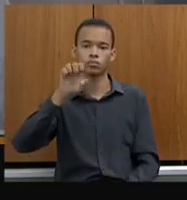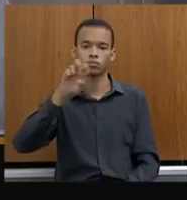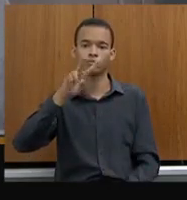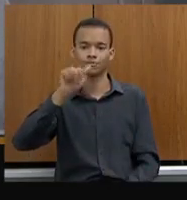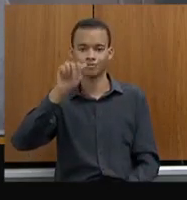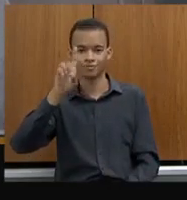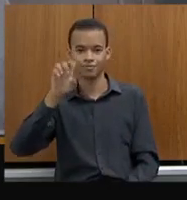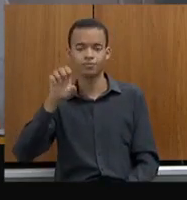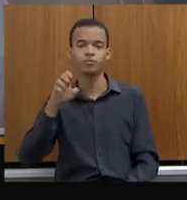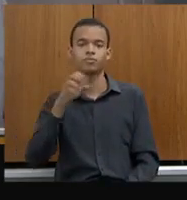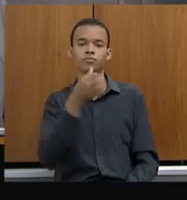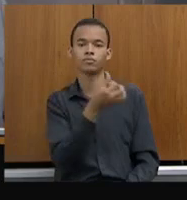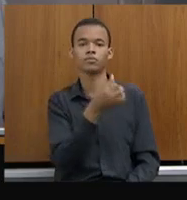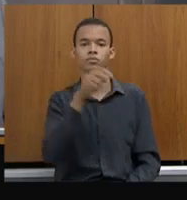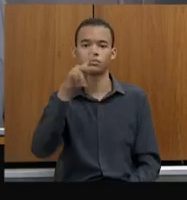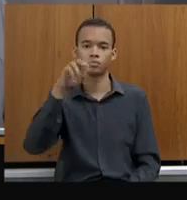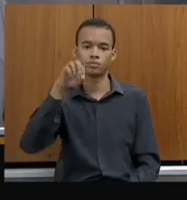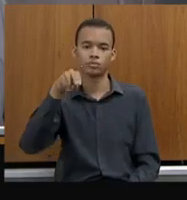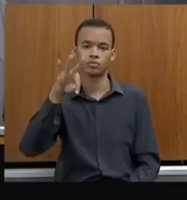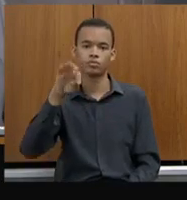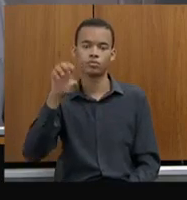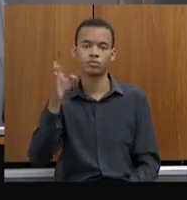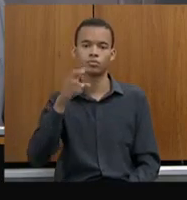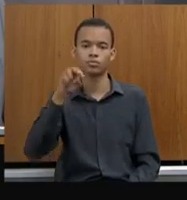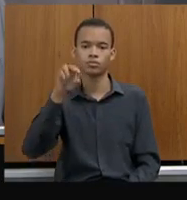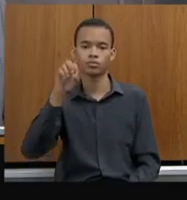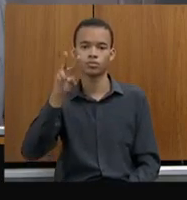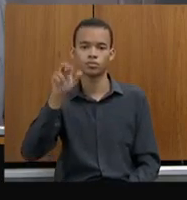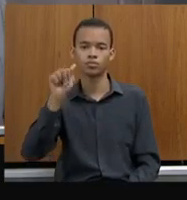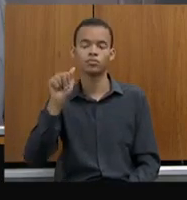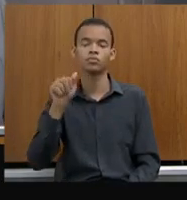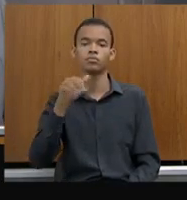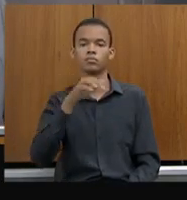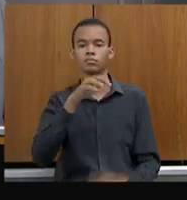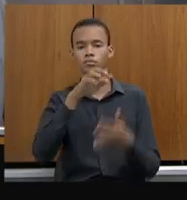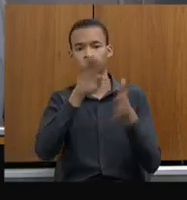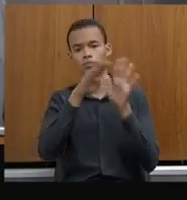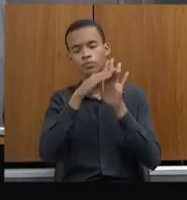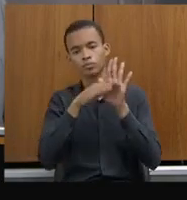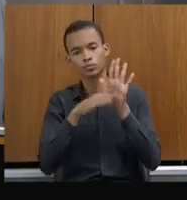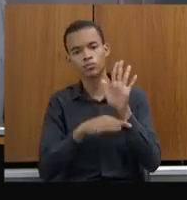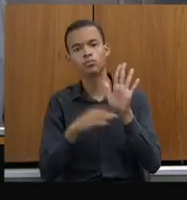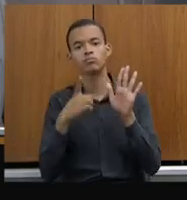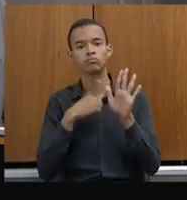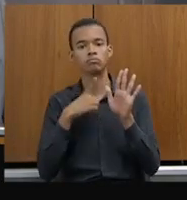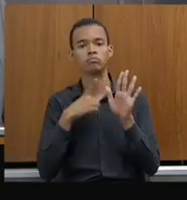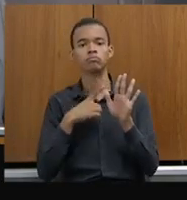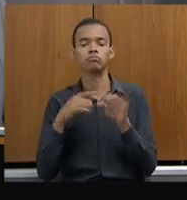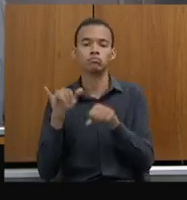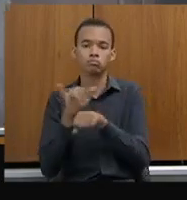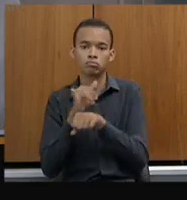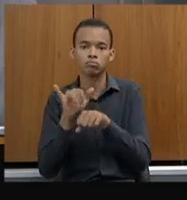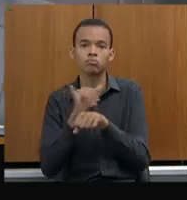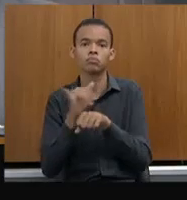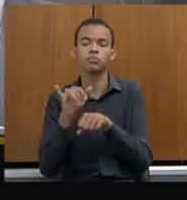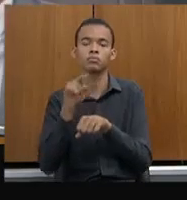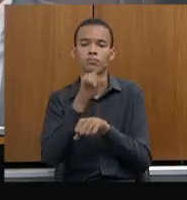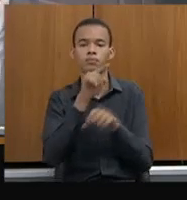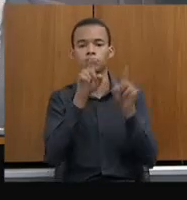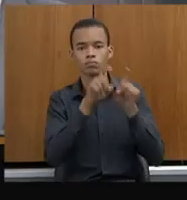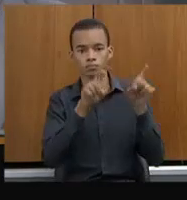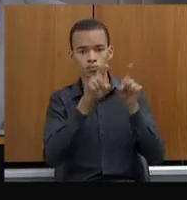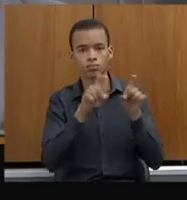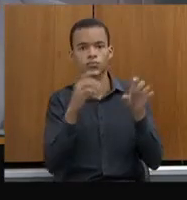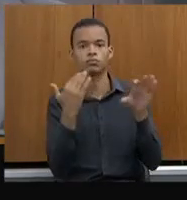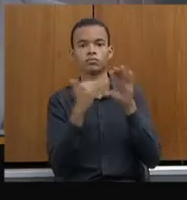já implantamos o termo circunstanciado de ocorrência, tramitação eletrônica deles aqui na em Belo